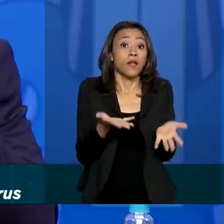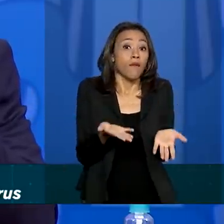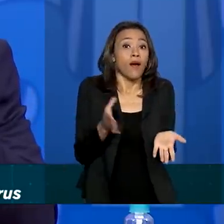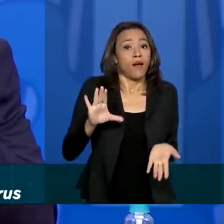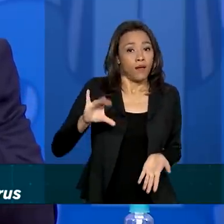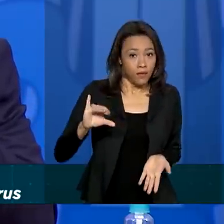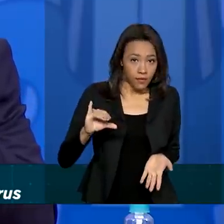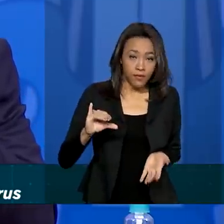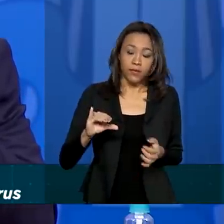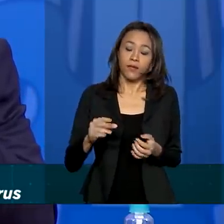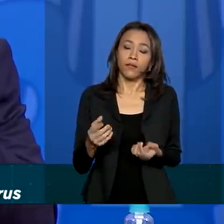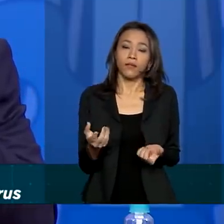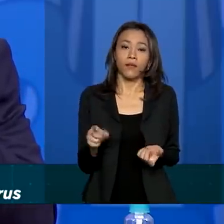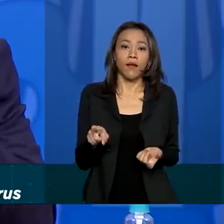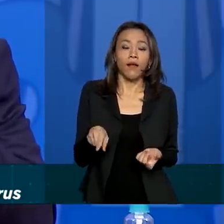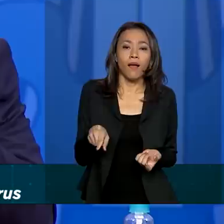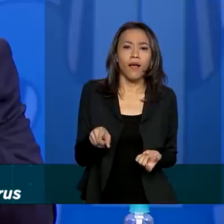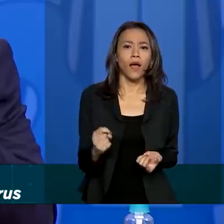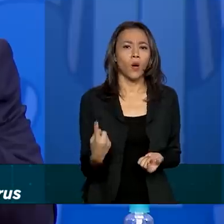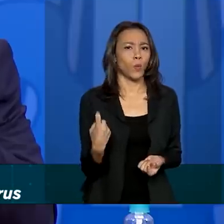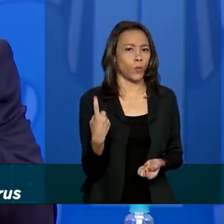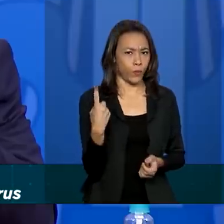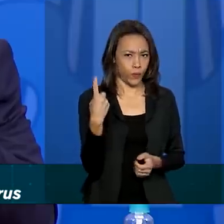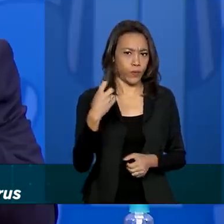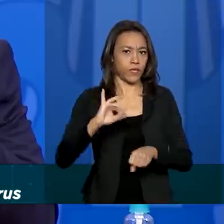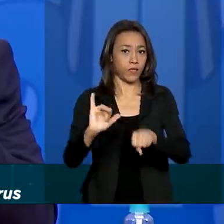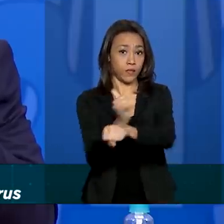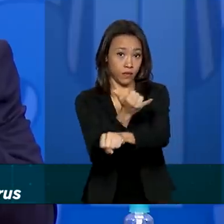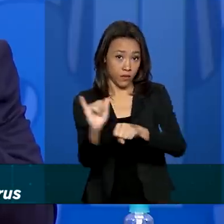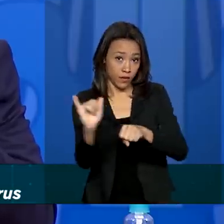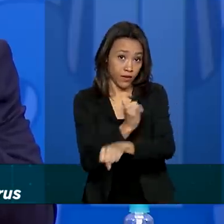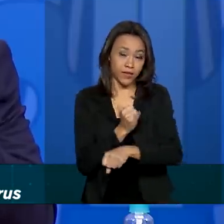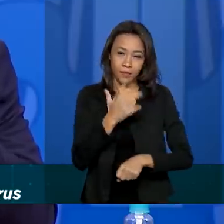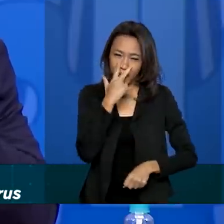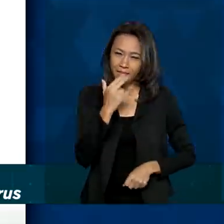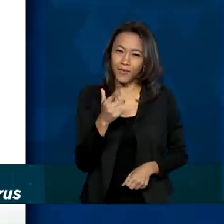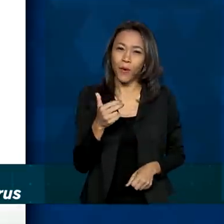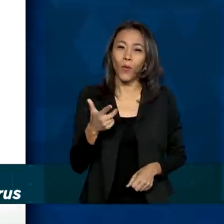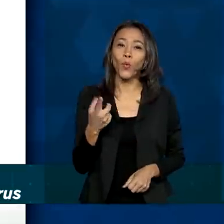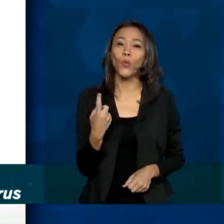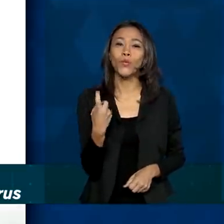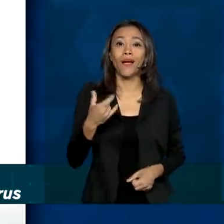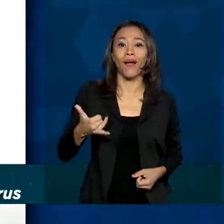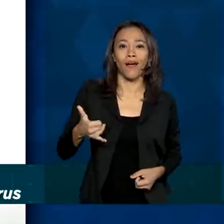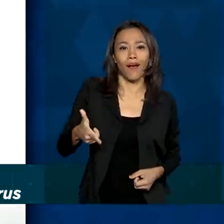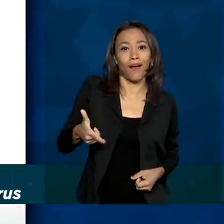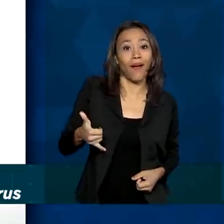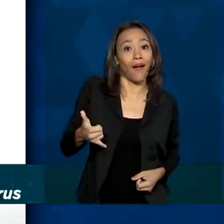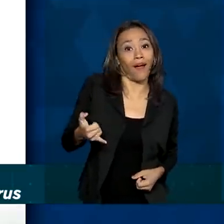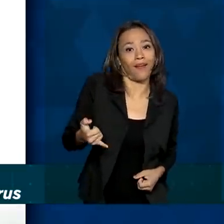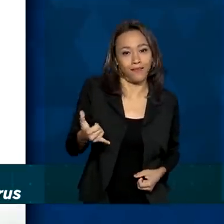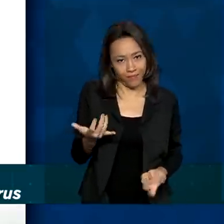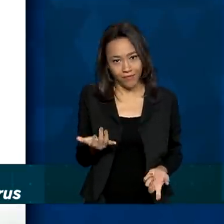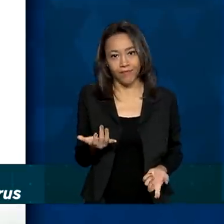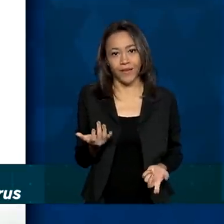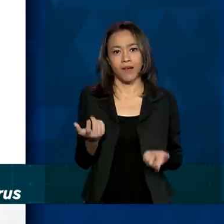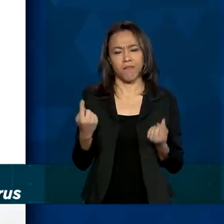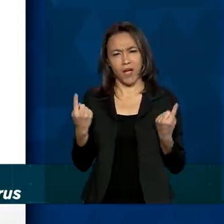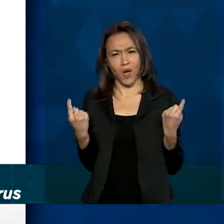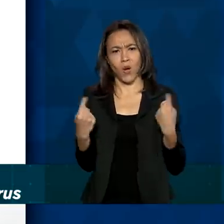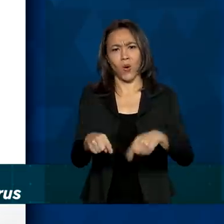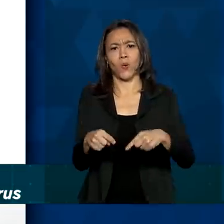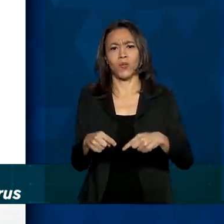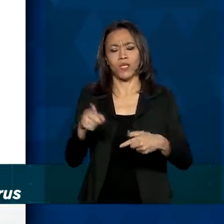ela é a única ferramenta que a gente tem, a única arma que a gente tem para justamente combater a causa desse